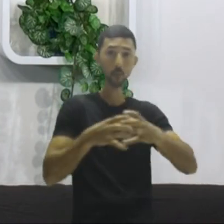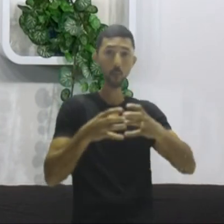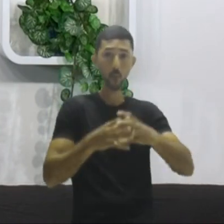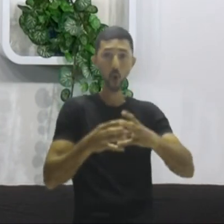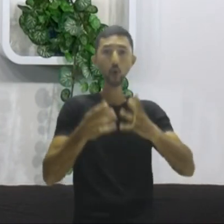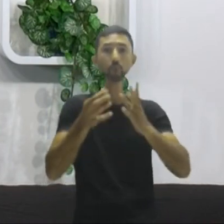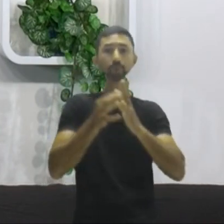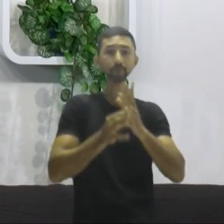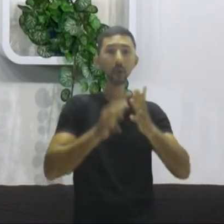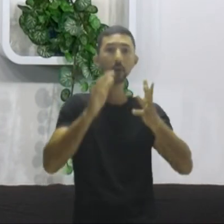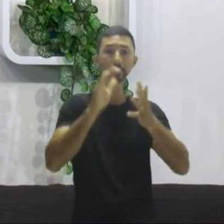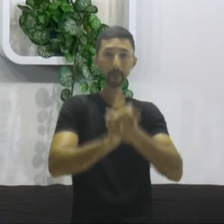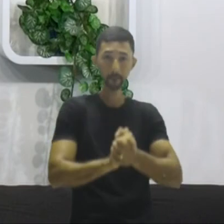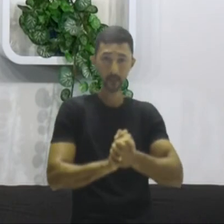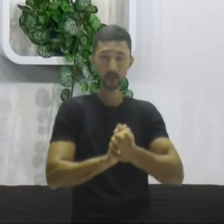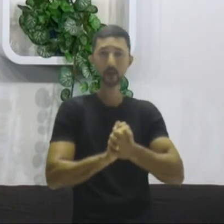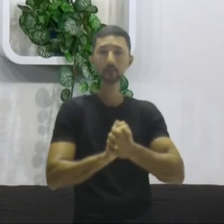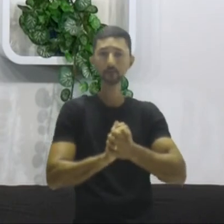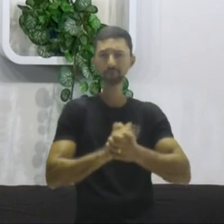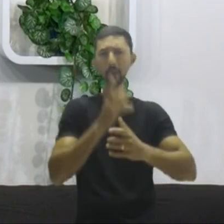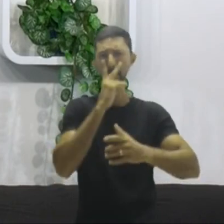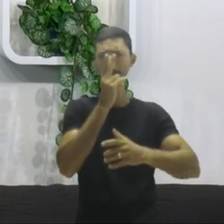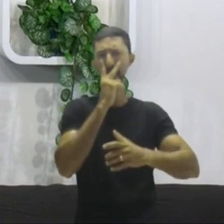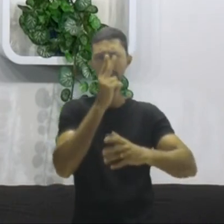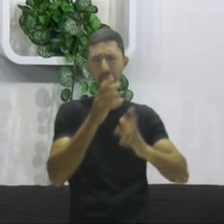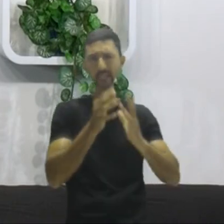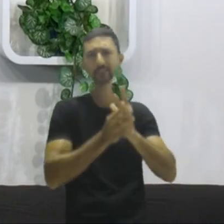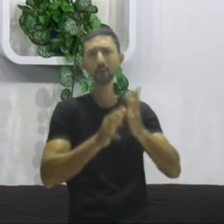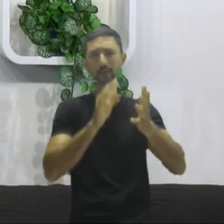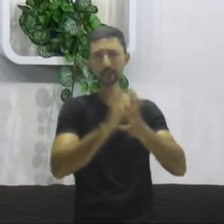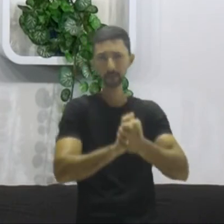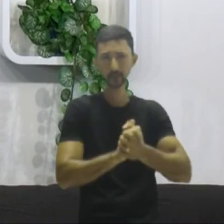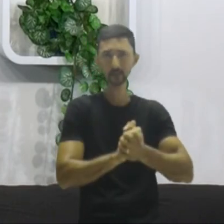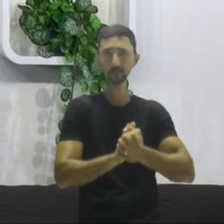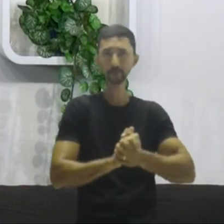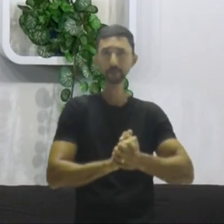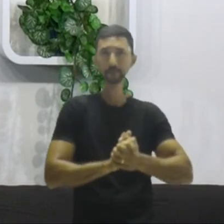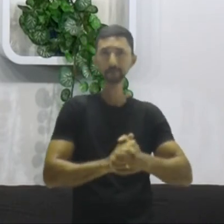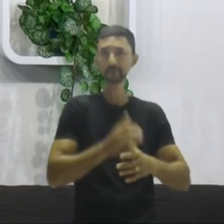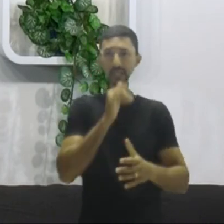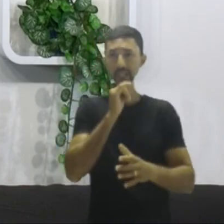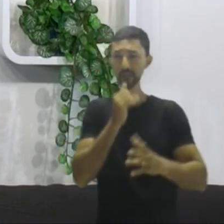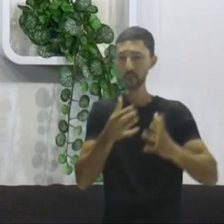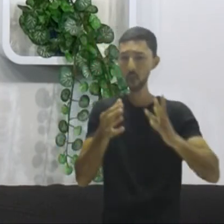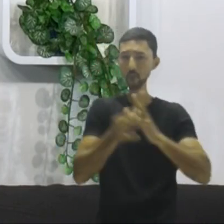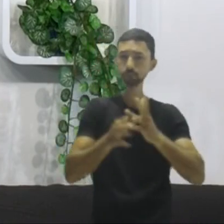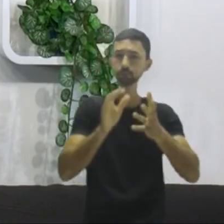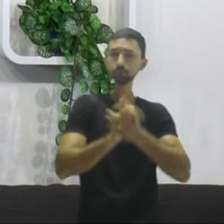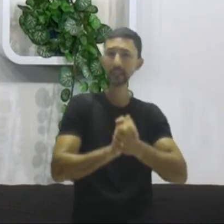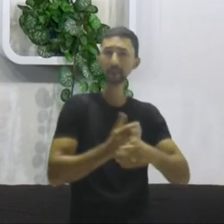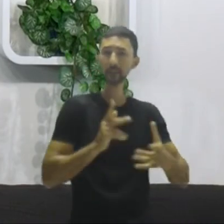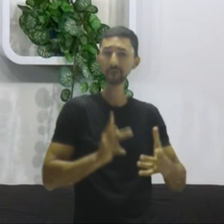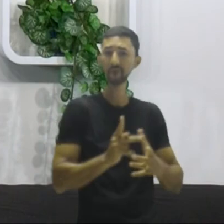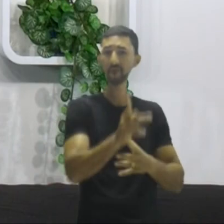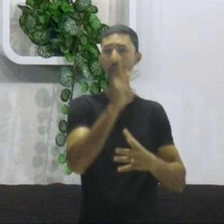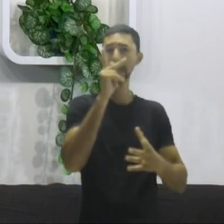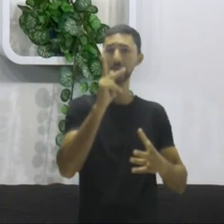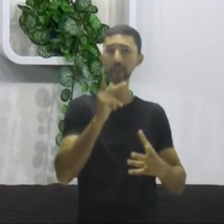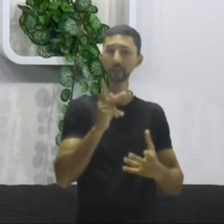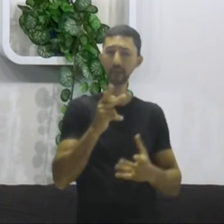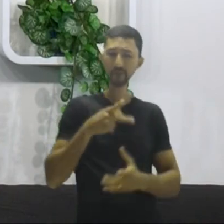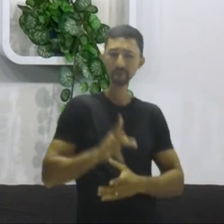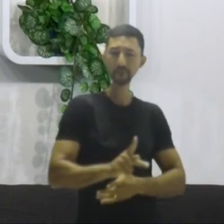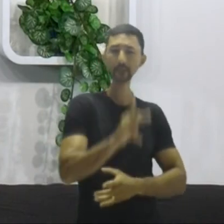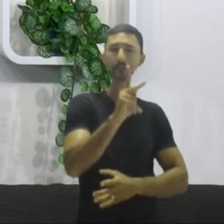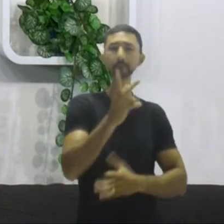econômico poderia chegar a um casamento, como no caso da União Europeia, eu não quis dizer que esse casamento é eterno.